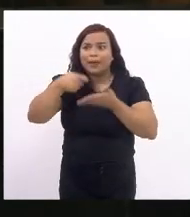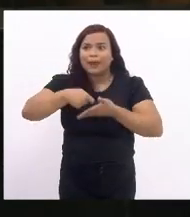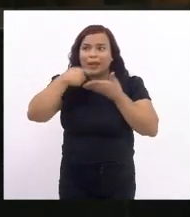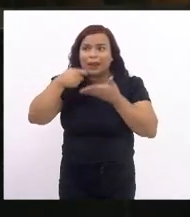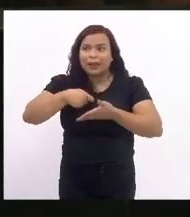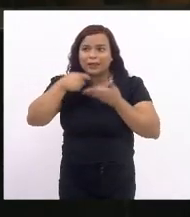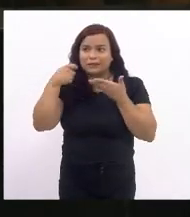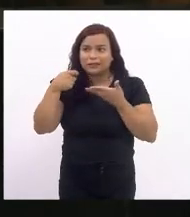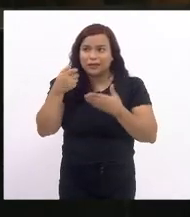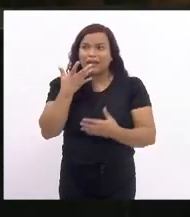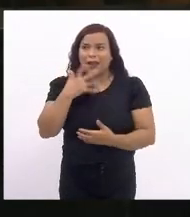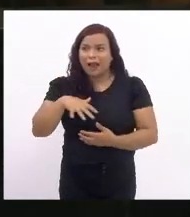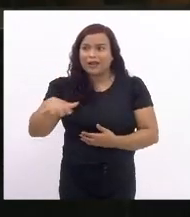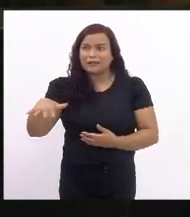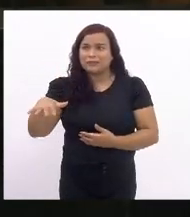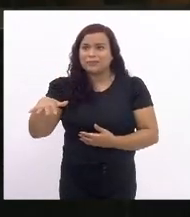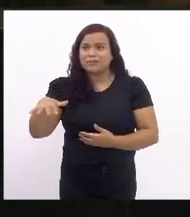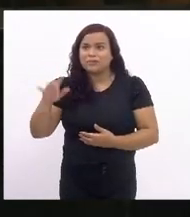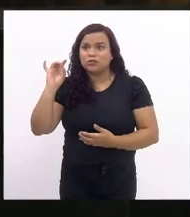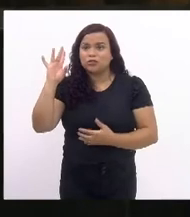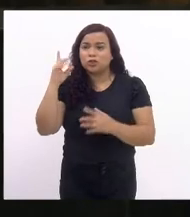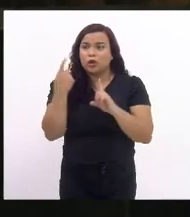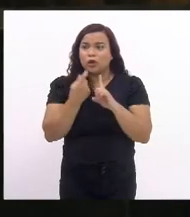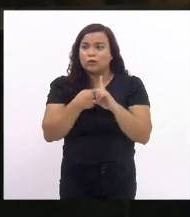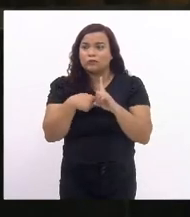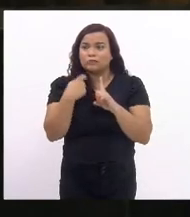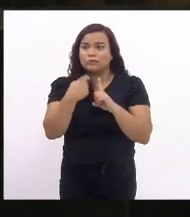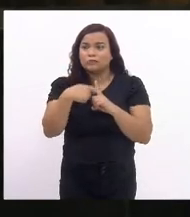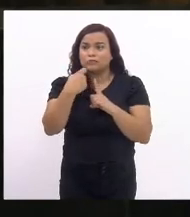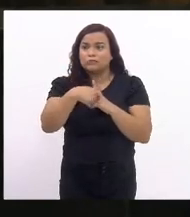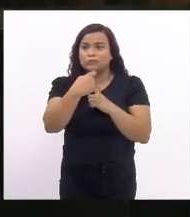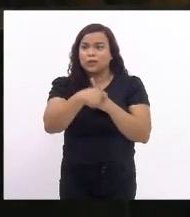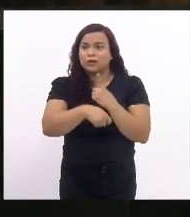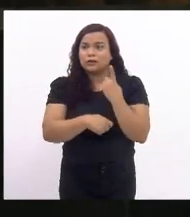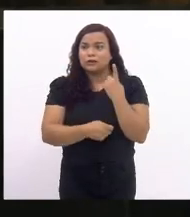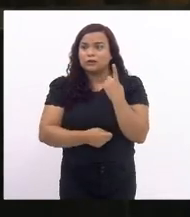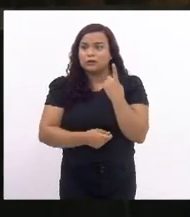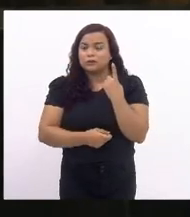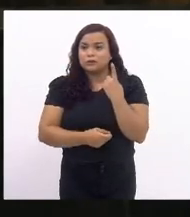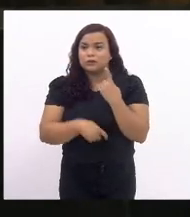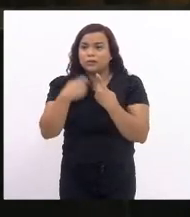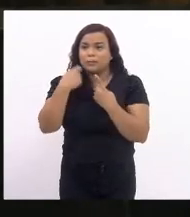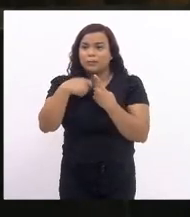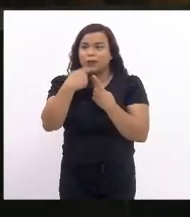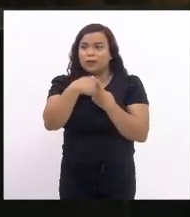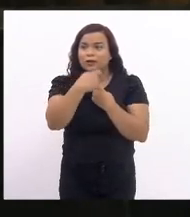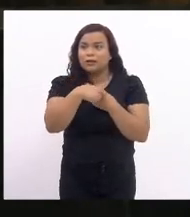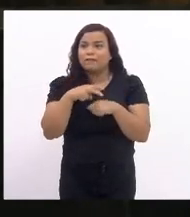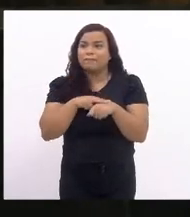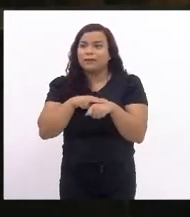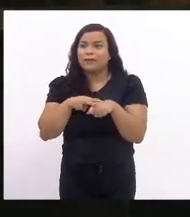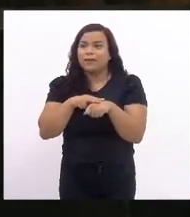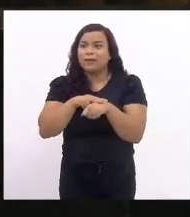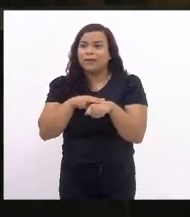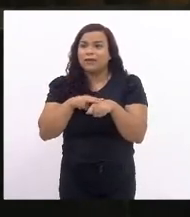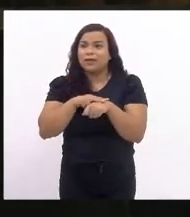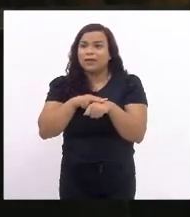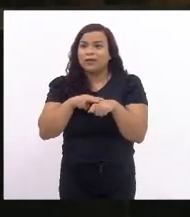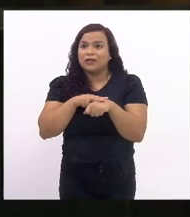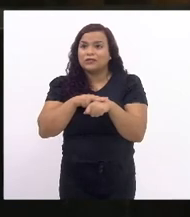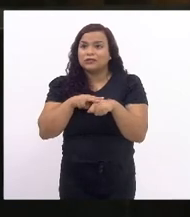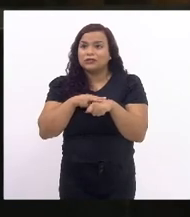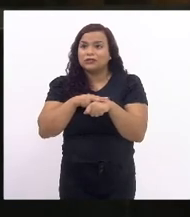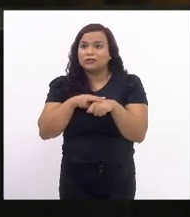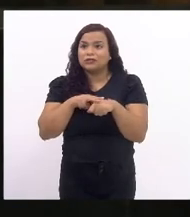merenda para as nossas crianças, banana verde. Já passamos